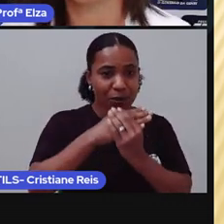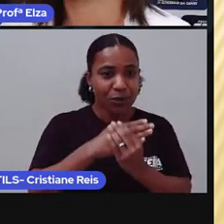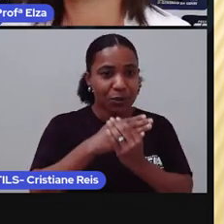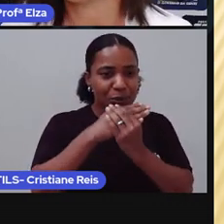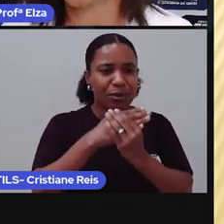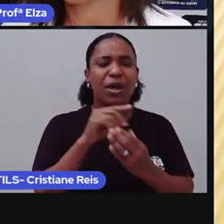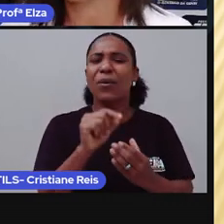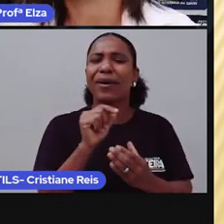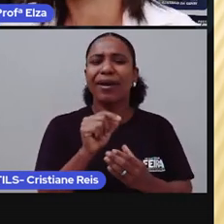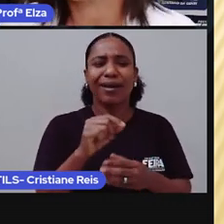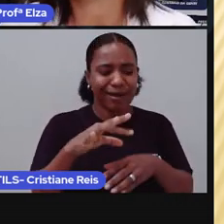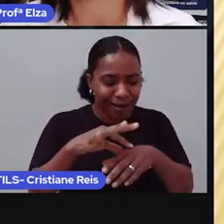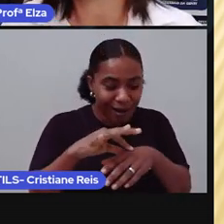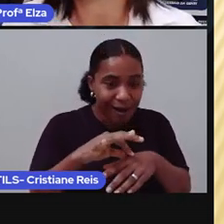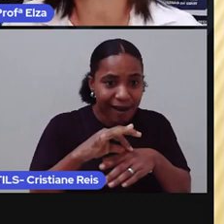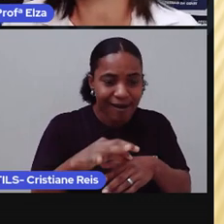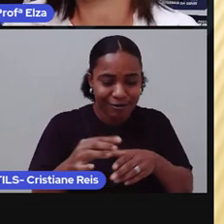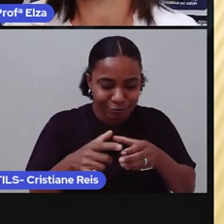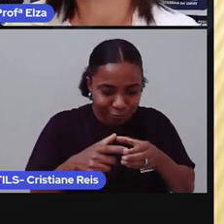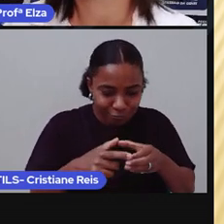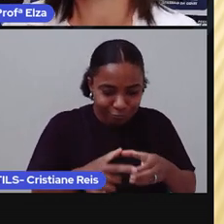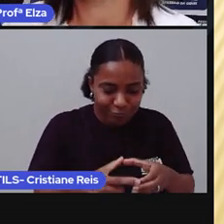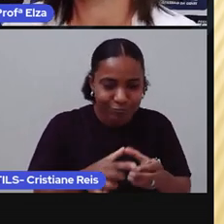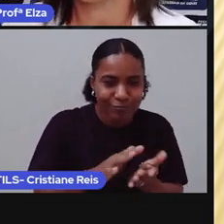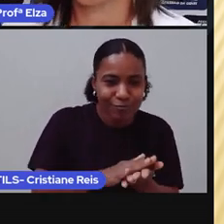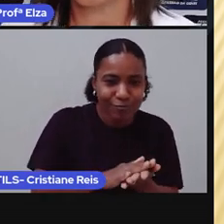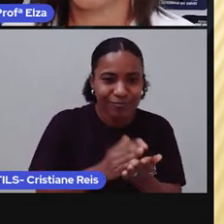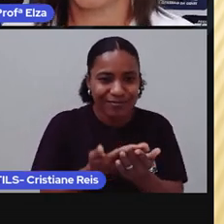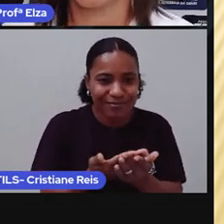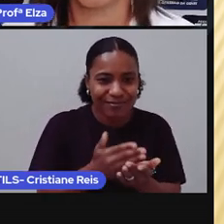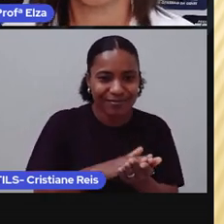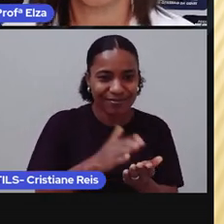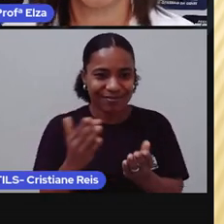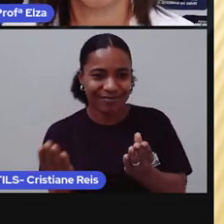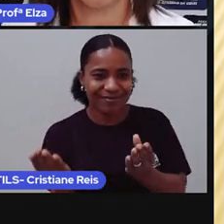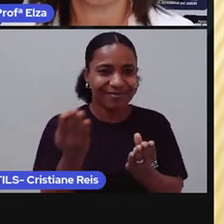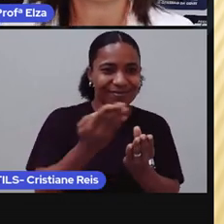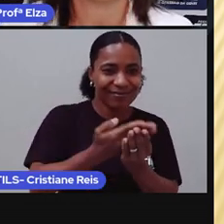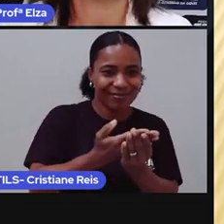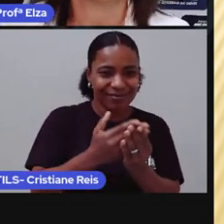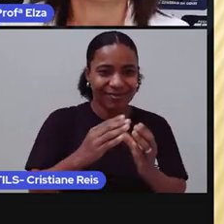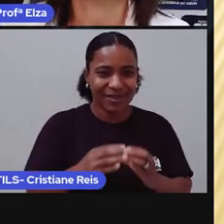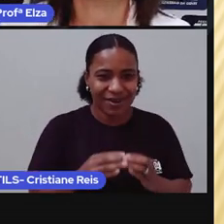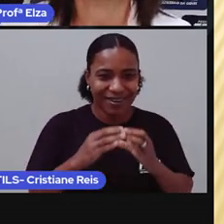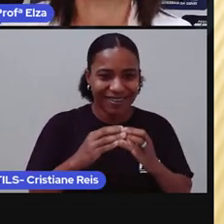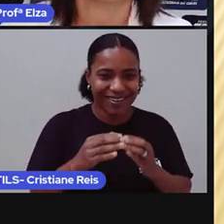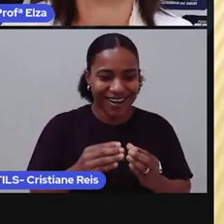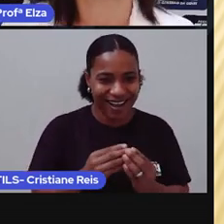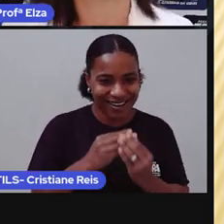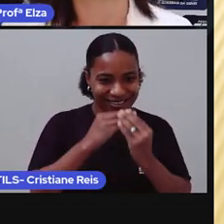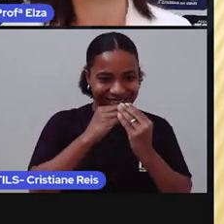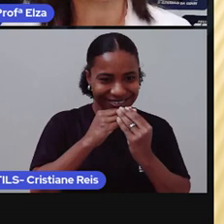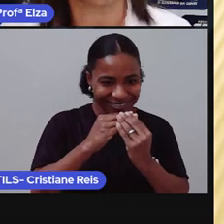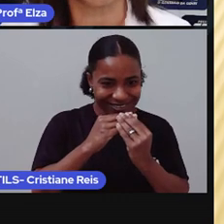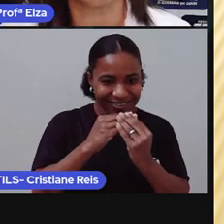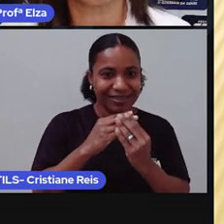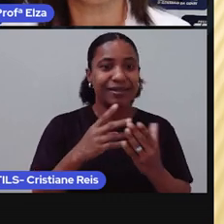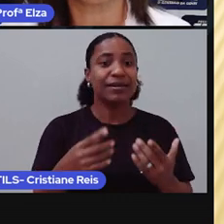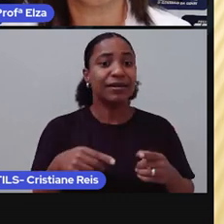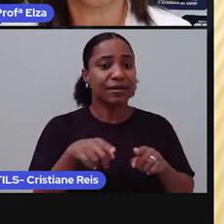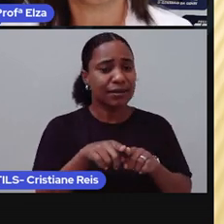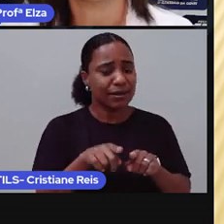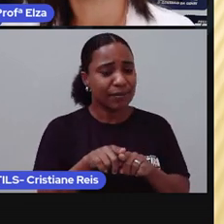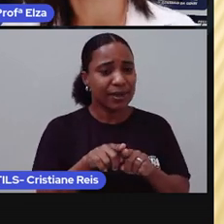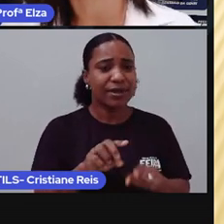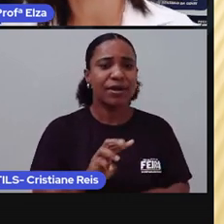moída e temperada que nós utilizamos para fazer os nossos sanduíches. Wafer. Que é o nome de um biscoito.